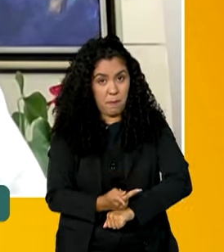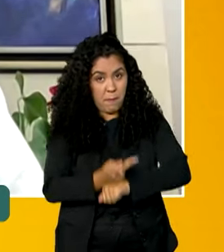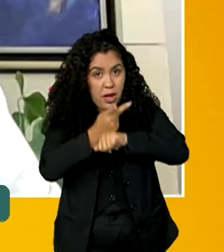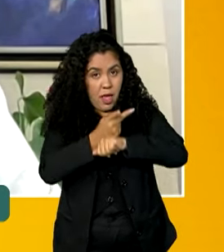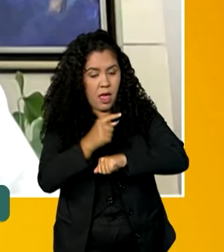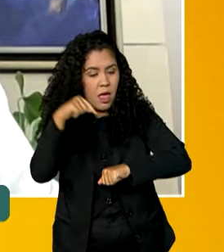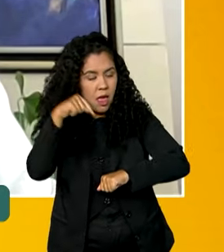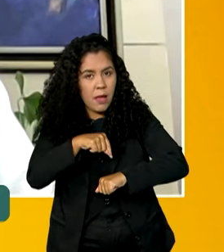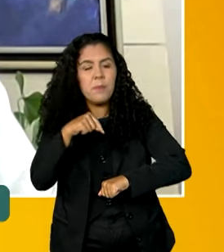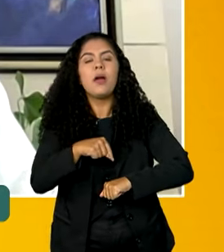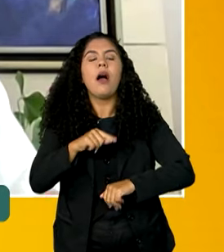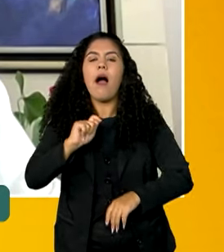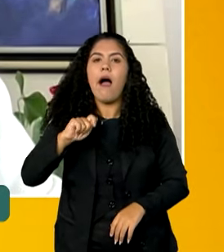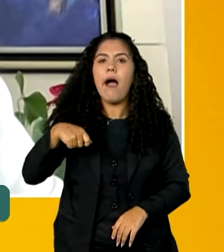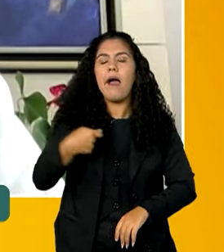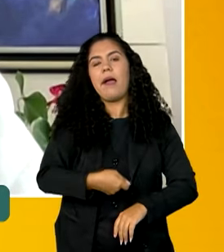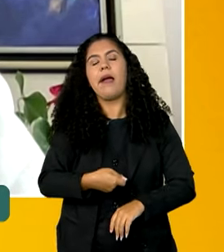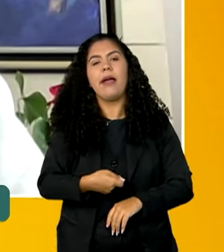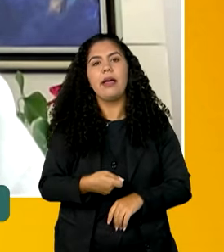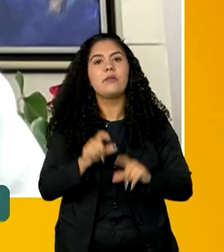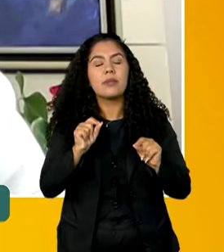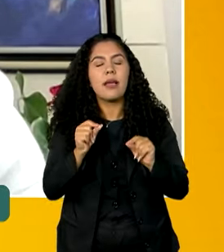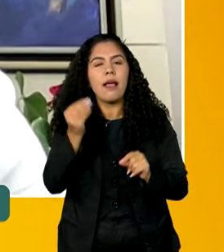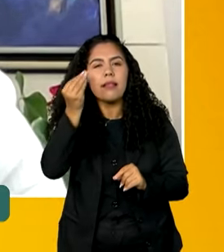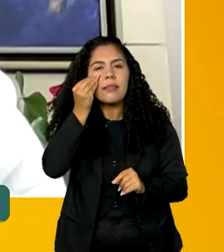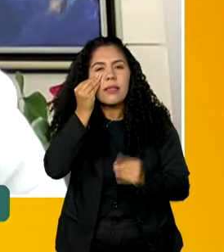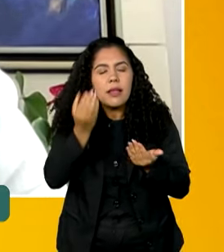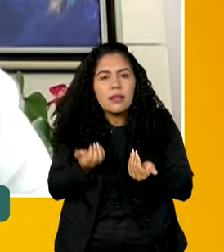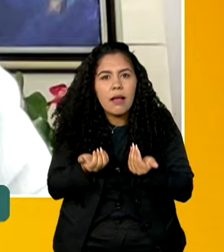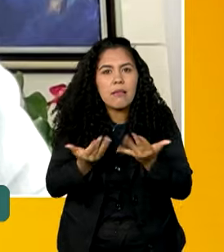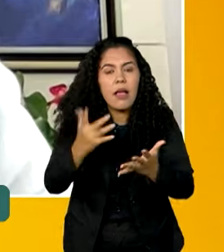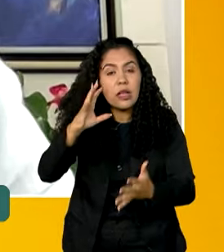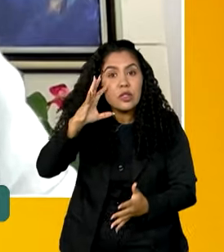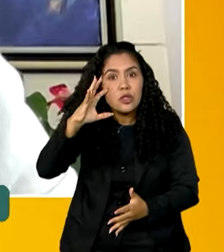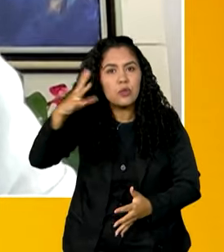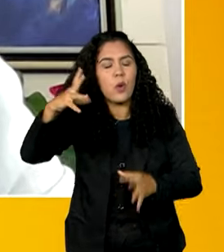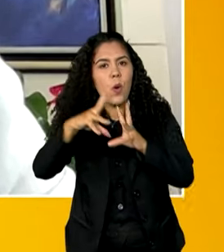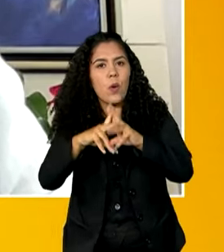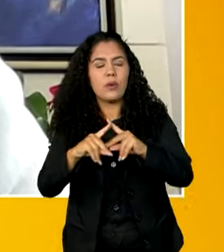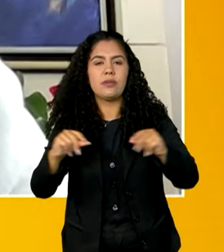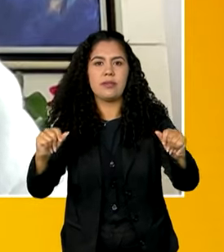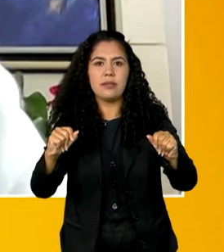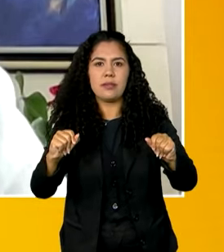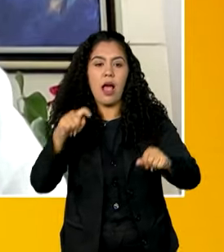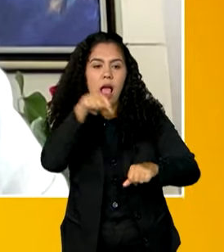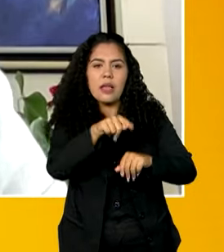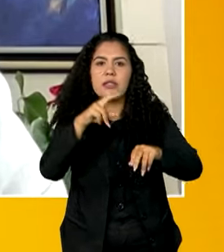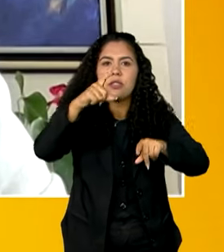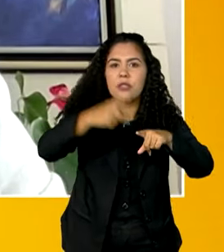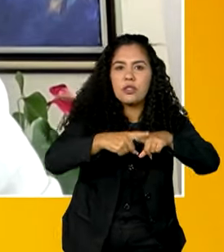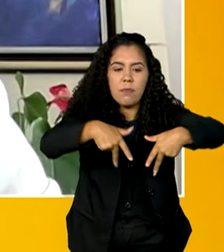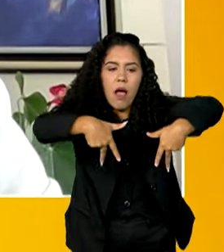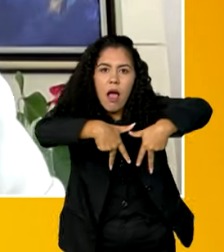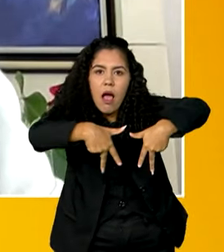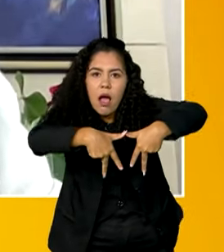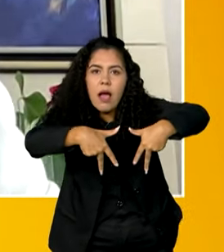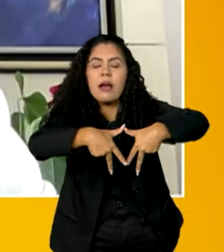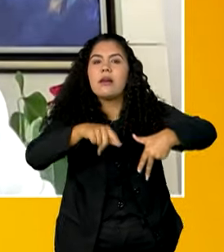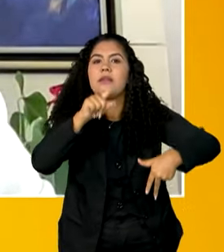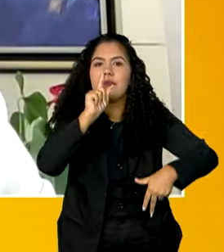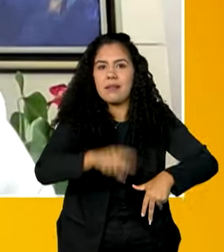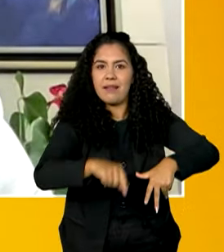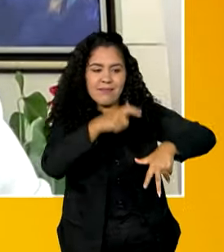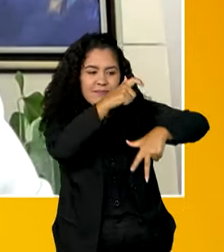que tenta dar luz a esse importante gênero na ciência brasileira, que é o gênero